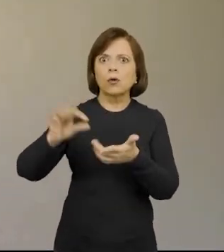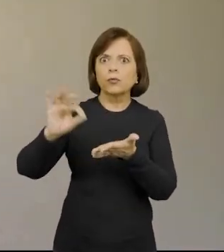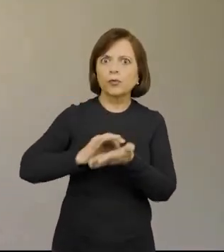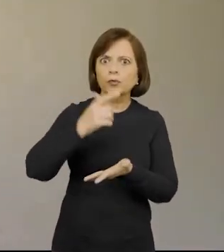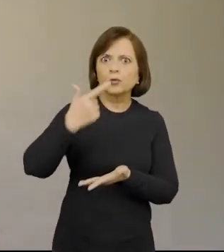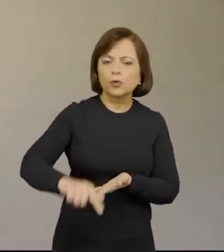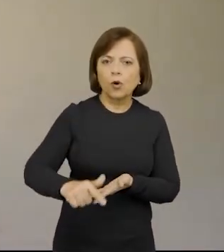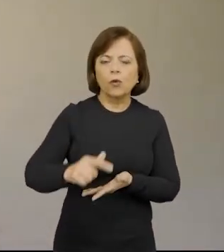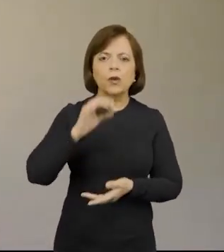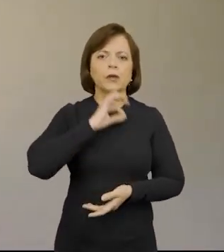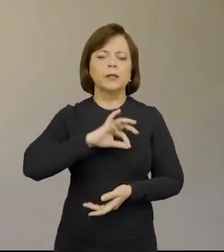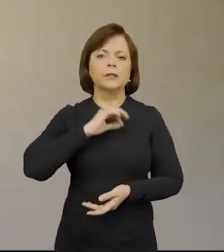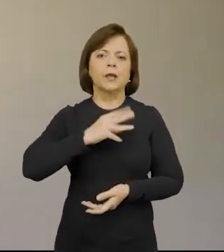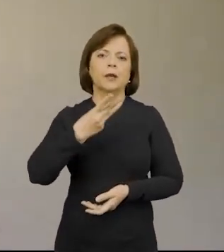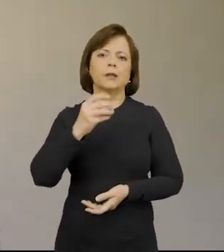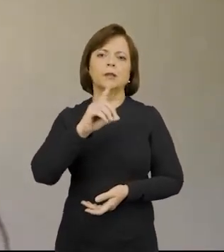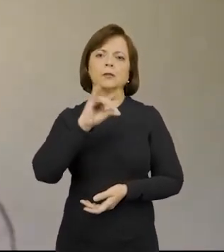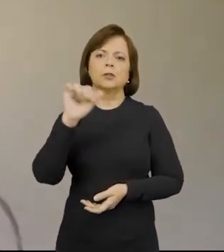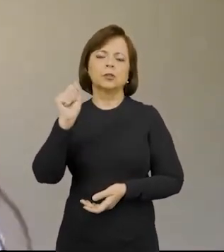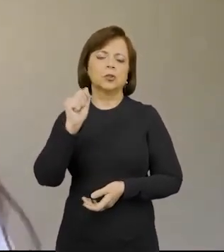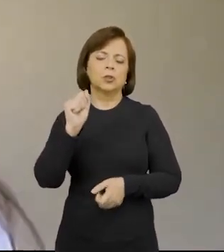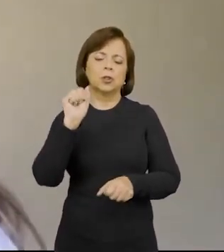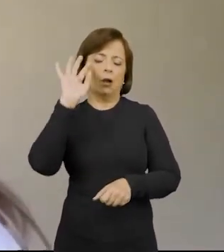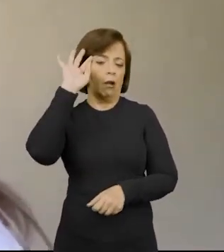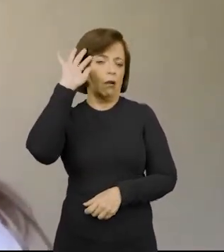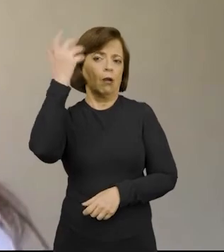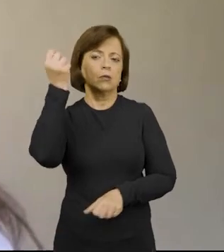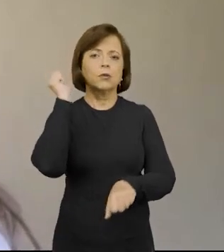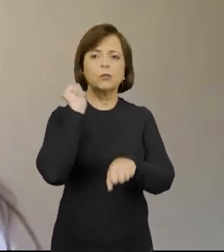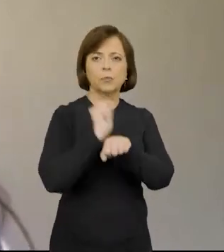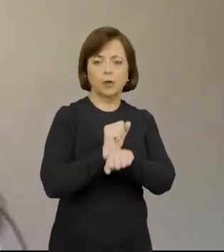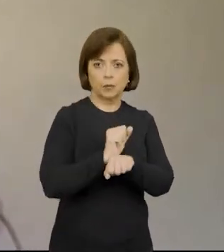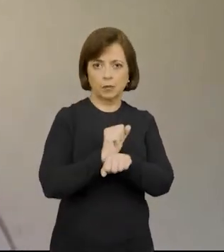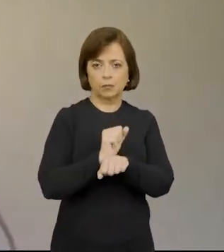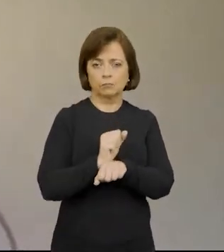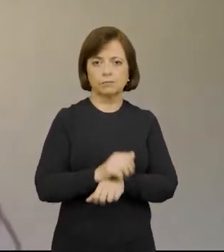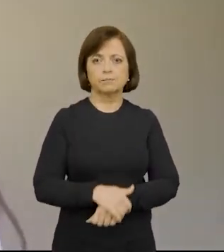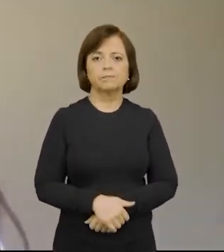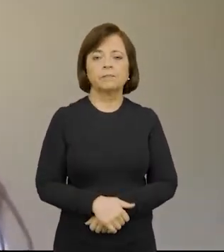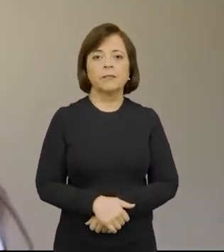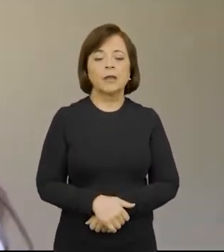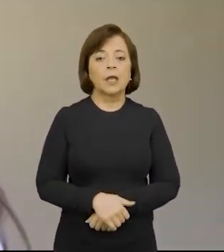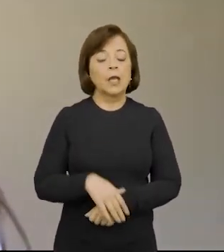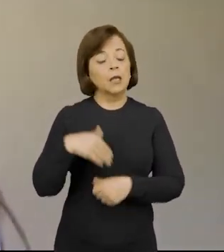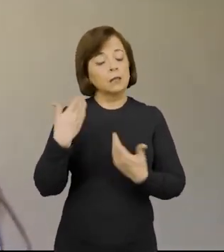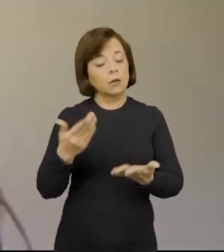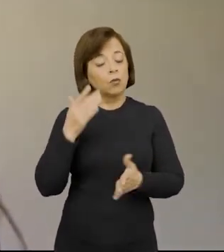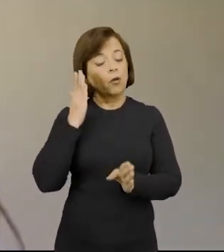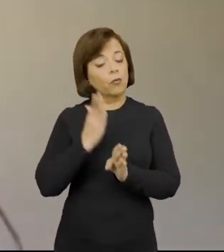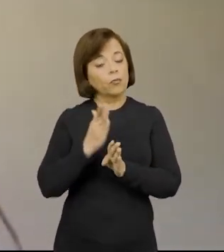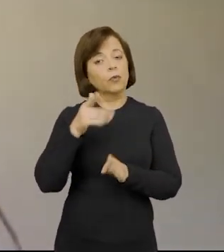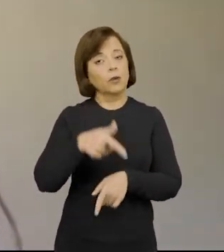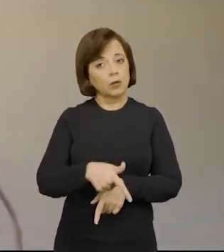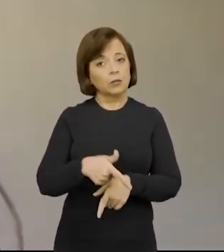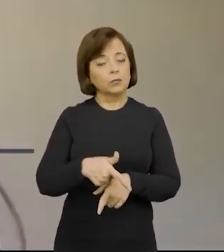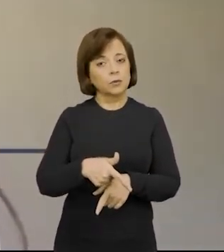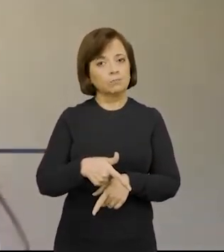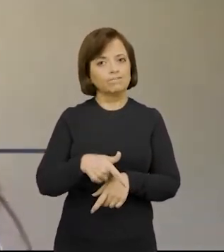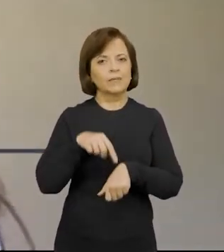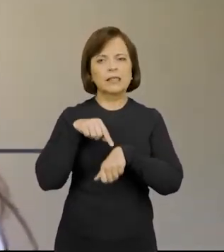receber há mais de 30 dias e, portanto, decidiram não mais comparecer. Constatamos, então, uma situação